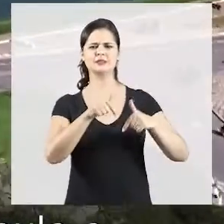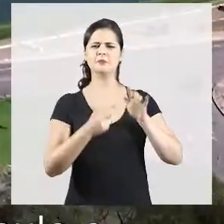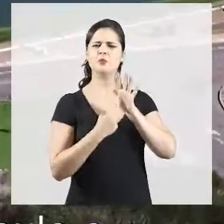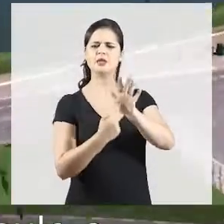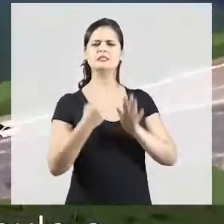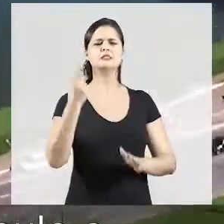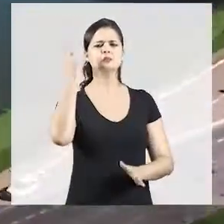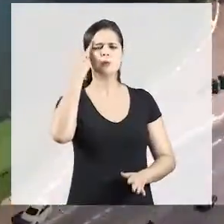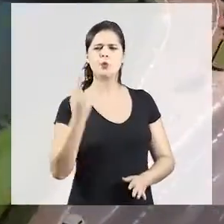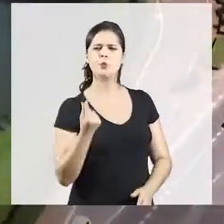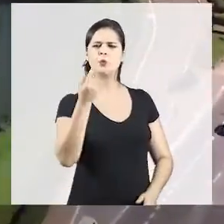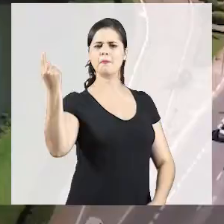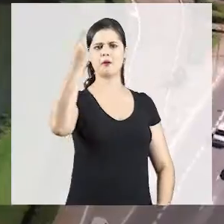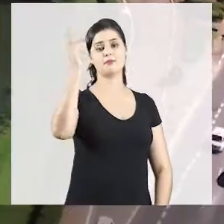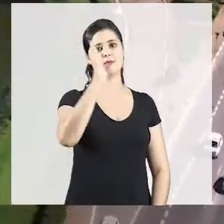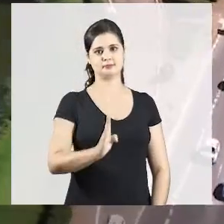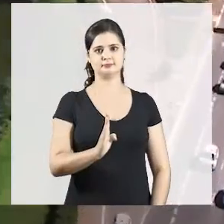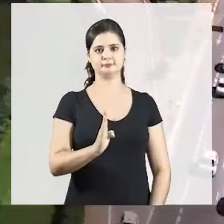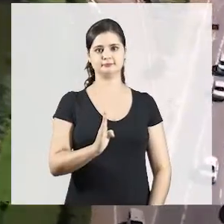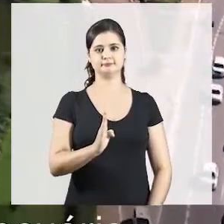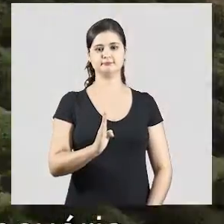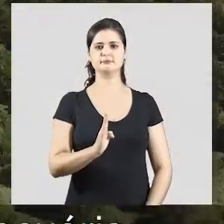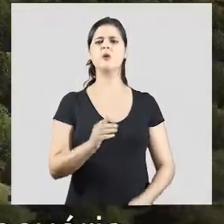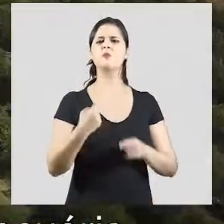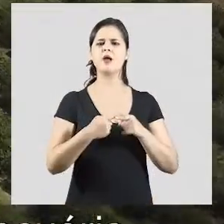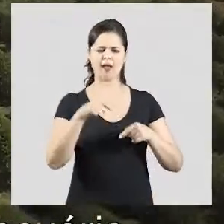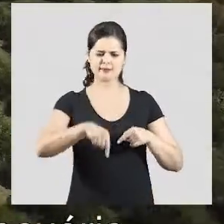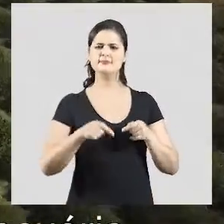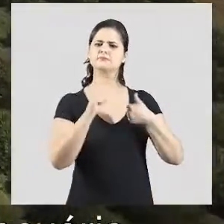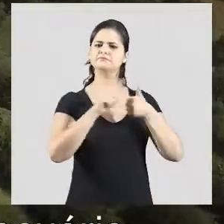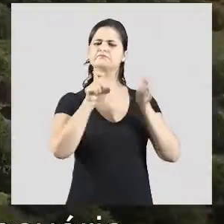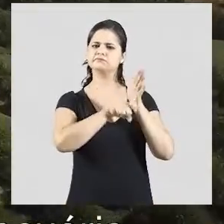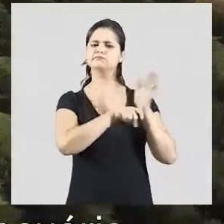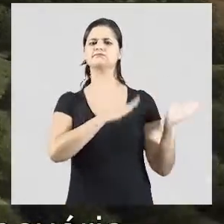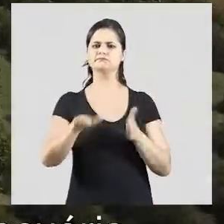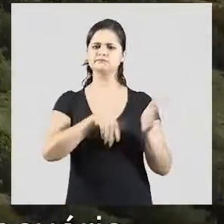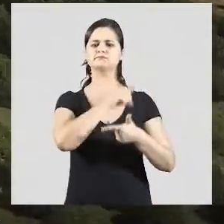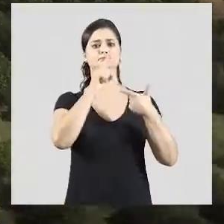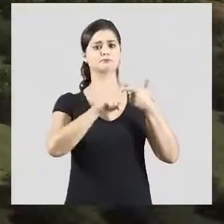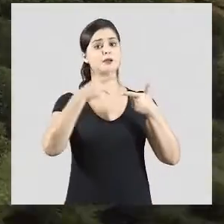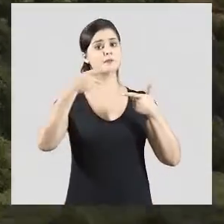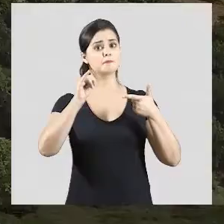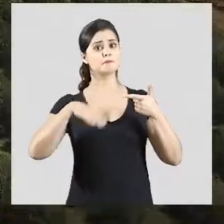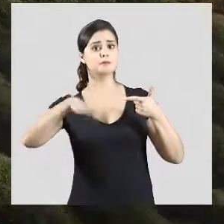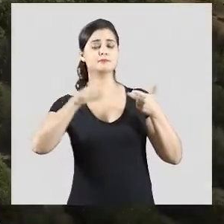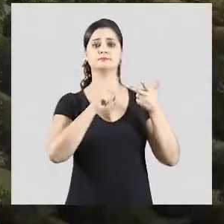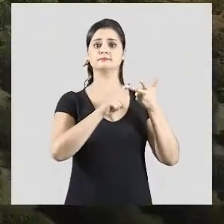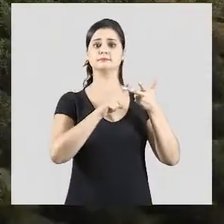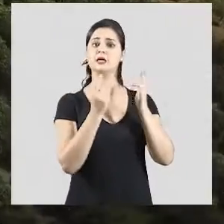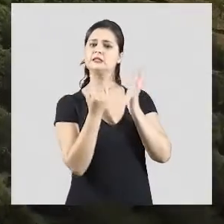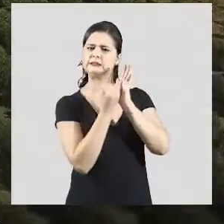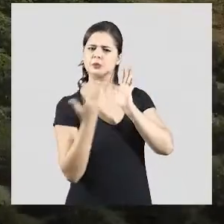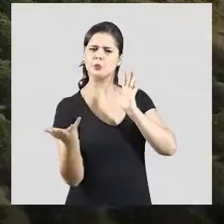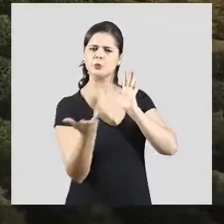para fazer de São Paulo o estado mais rico do Brasil. Com o maior volume de produção agropecuária, o maior PIB e